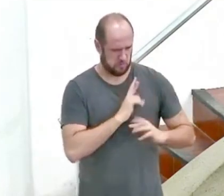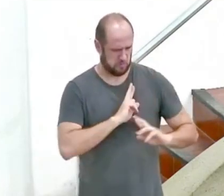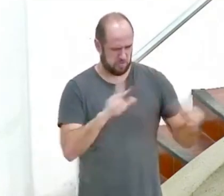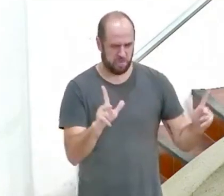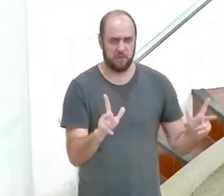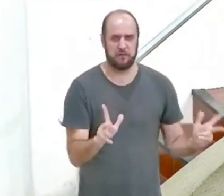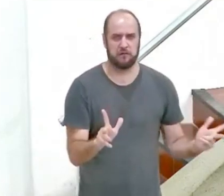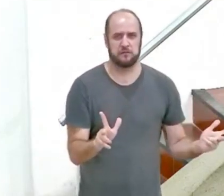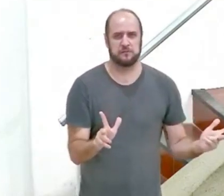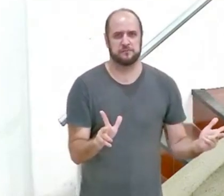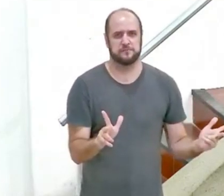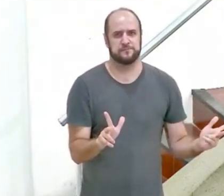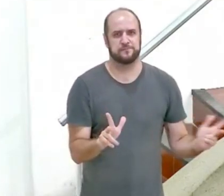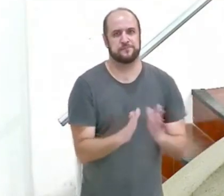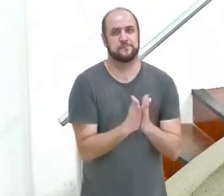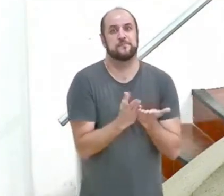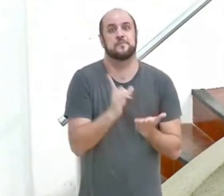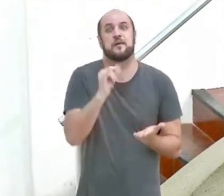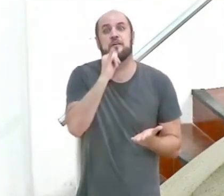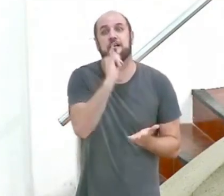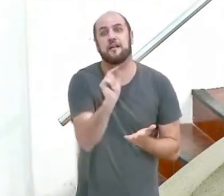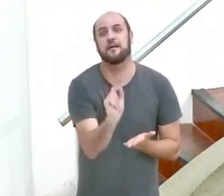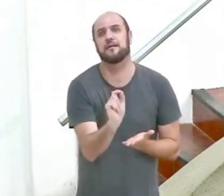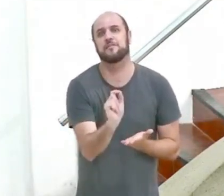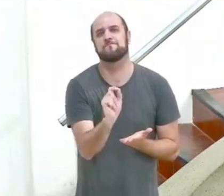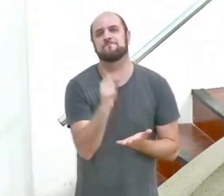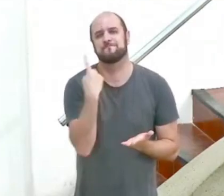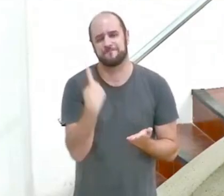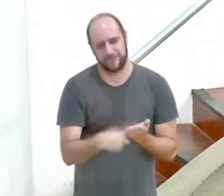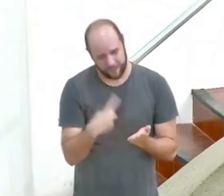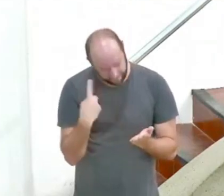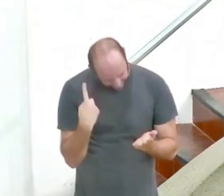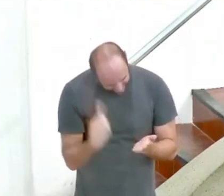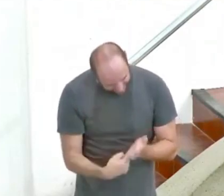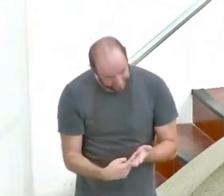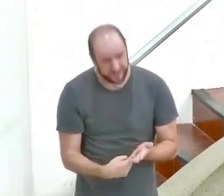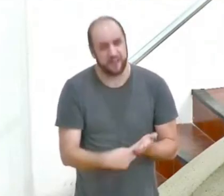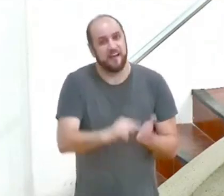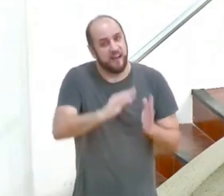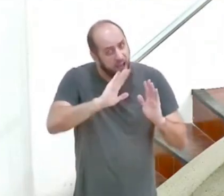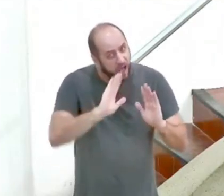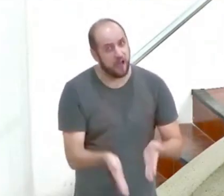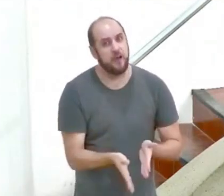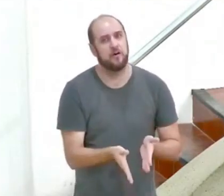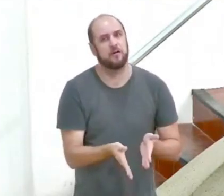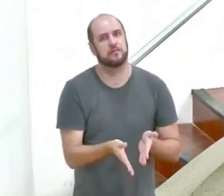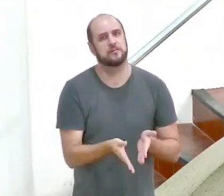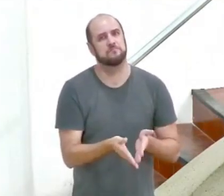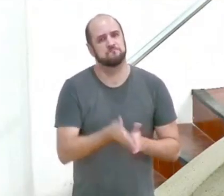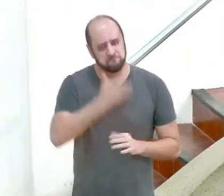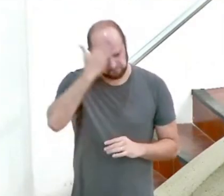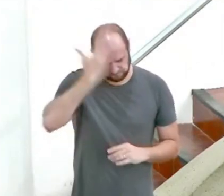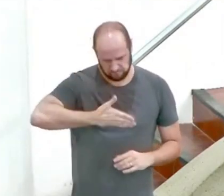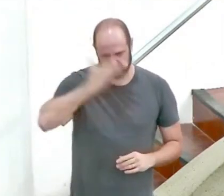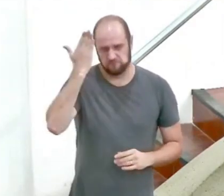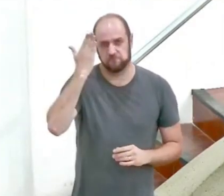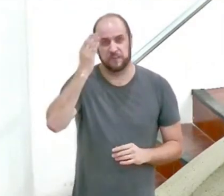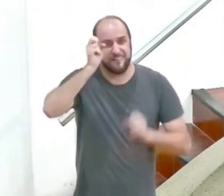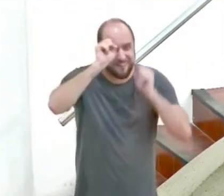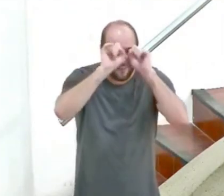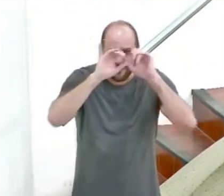citando a palavra de Deus eu os aviso de antemão e testifico claramente